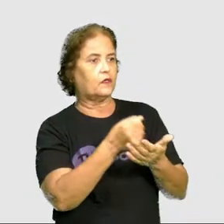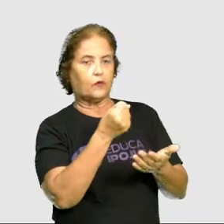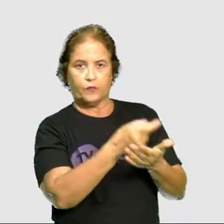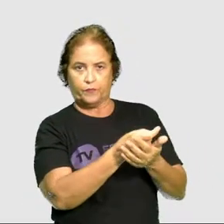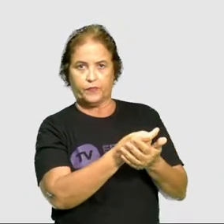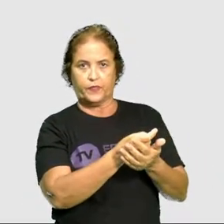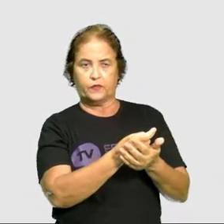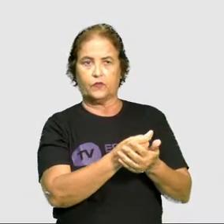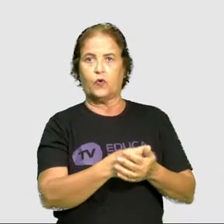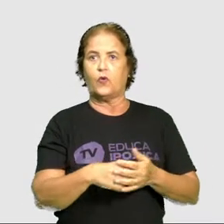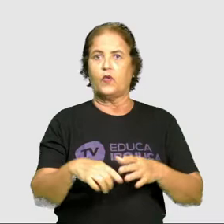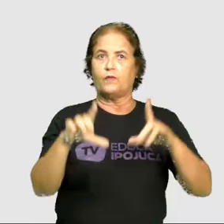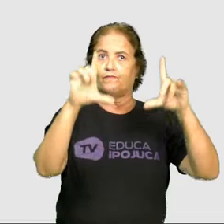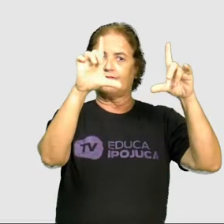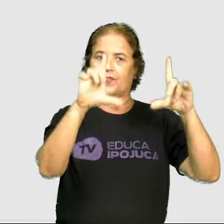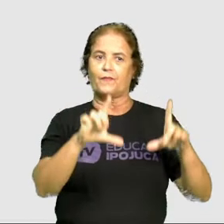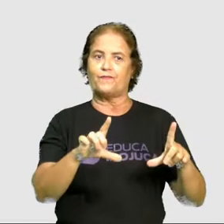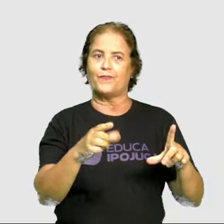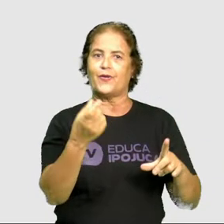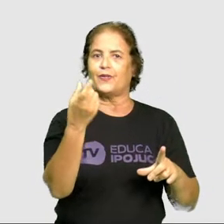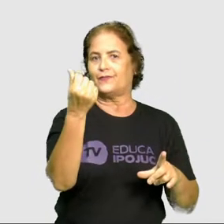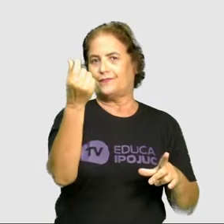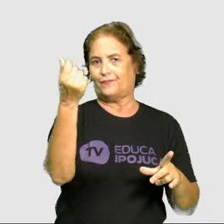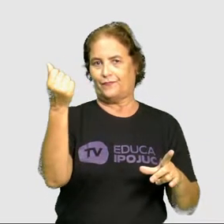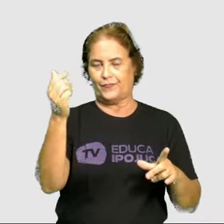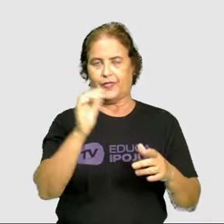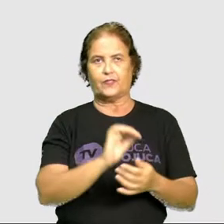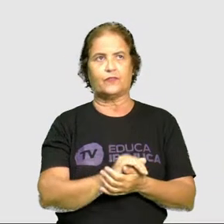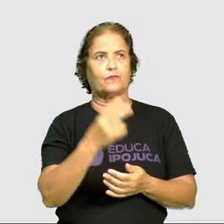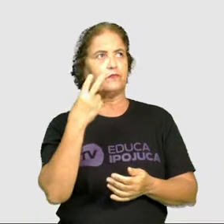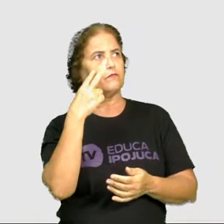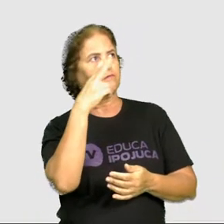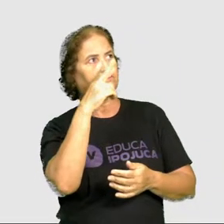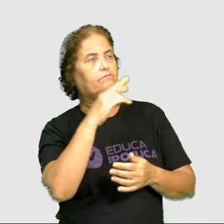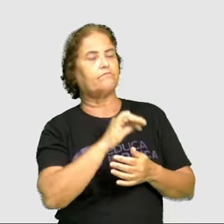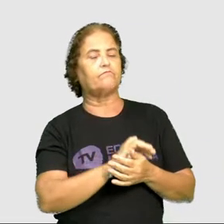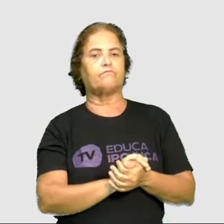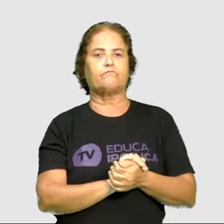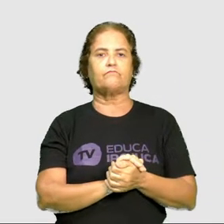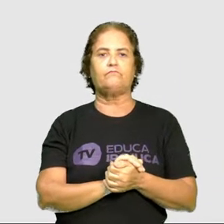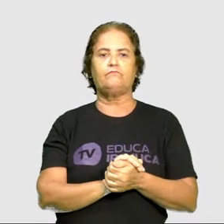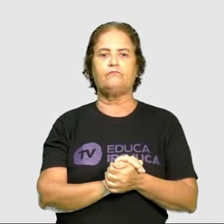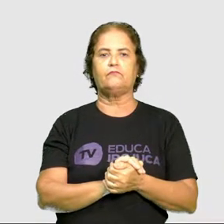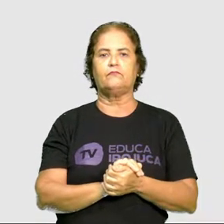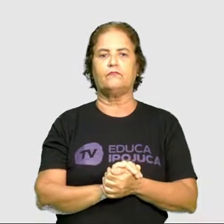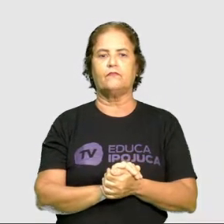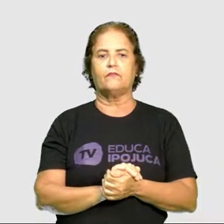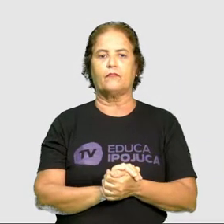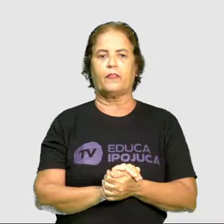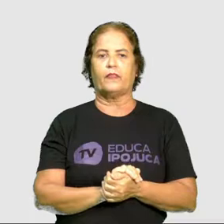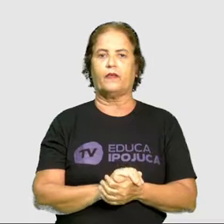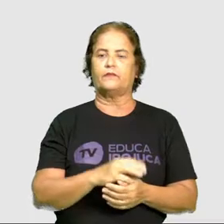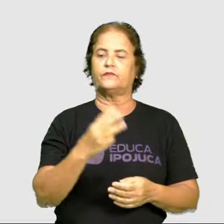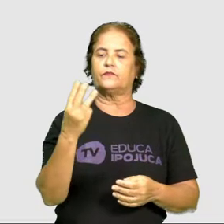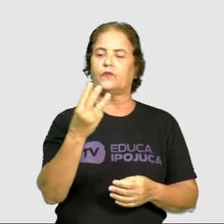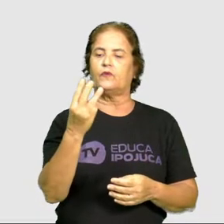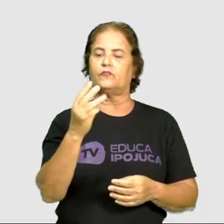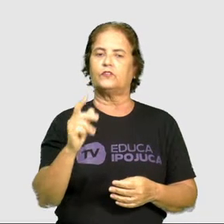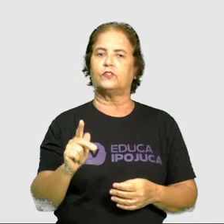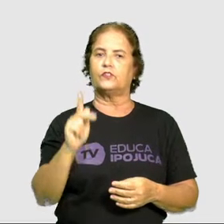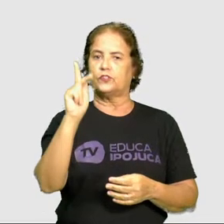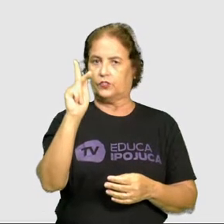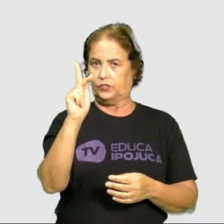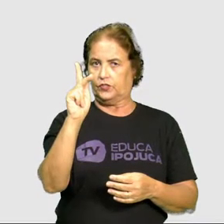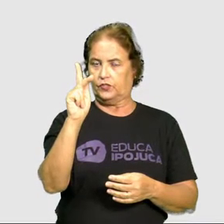Que é super importante, né? Quando a gente for comprar algo, olhar a tabela de preços. Os três quilos de carne